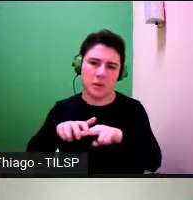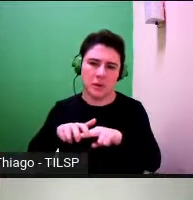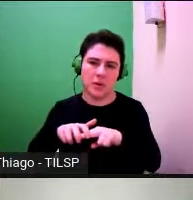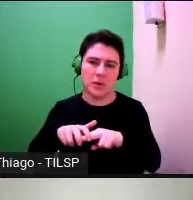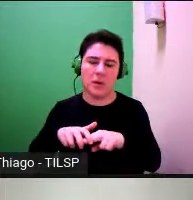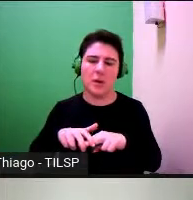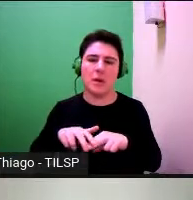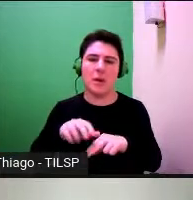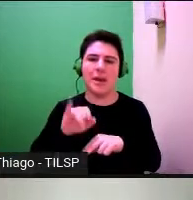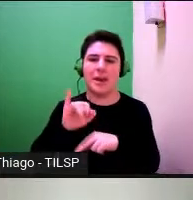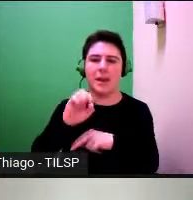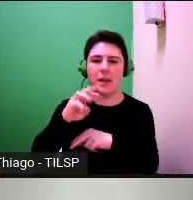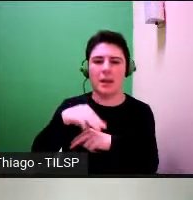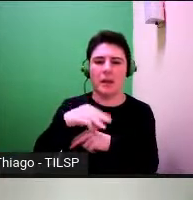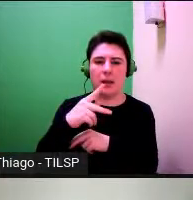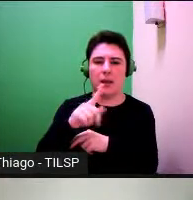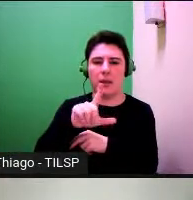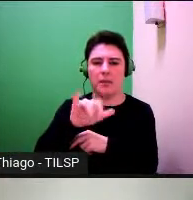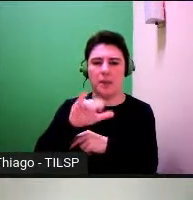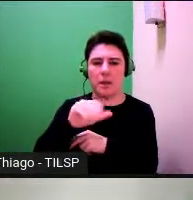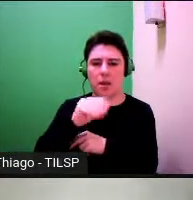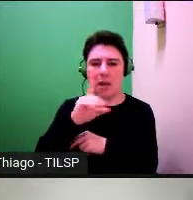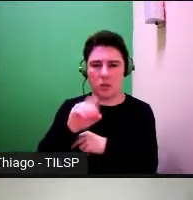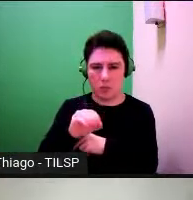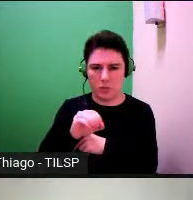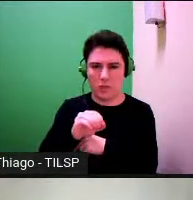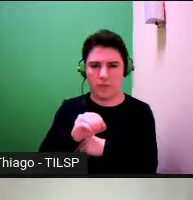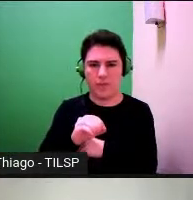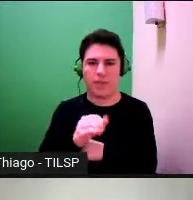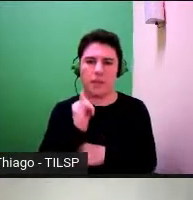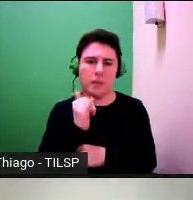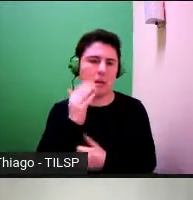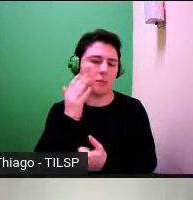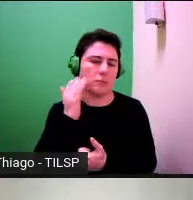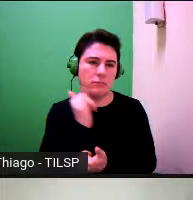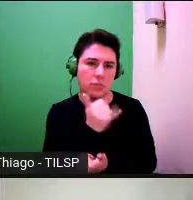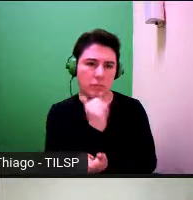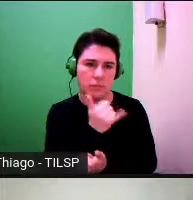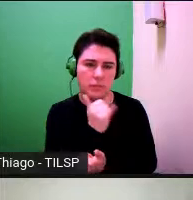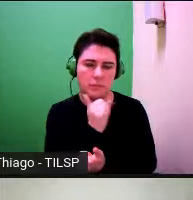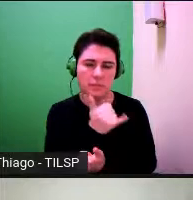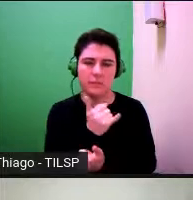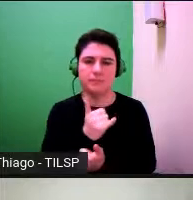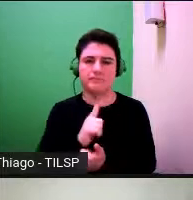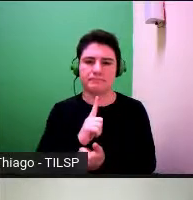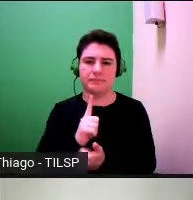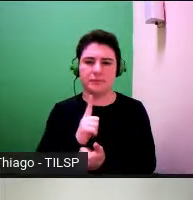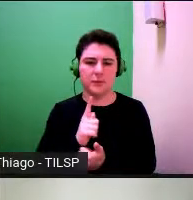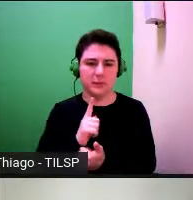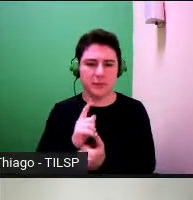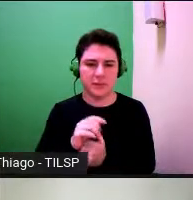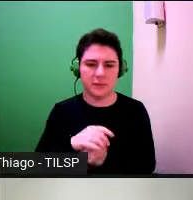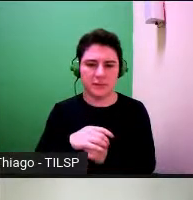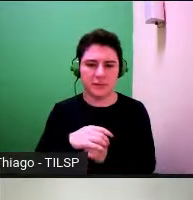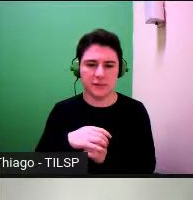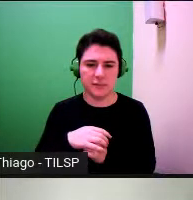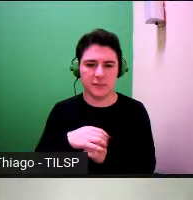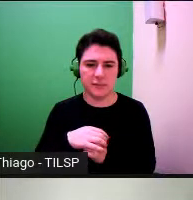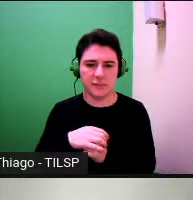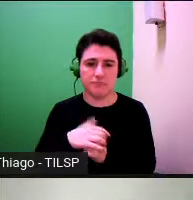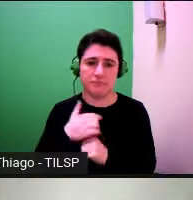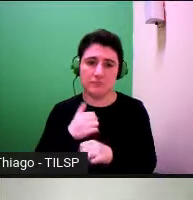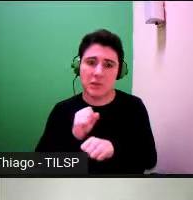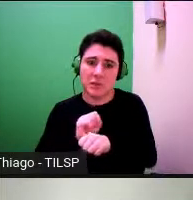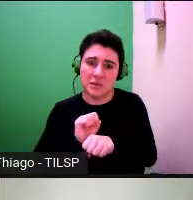implicado o expor autónomo ou contar narrar autónomo eu espero que